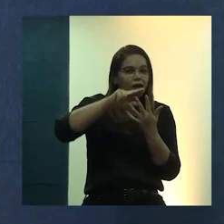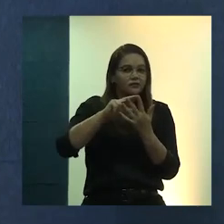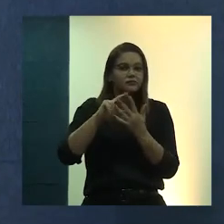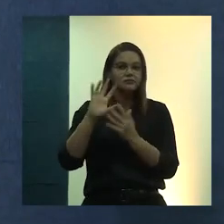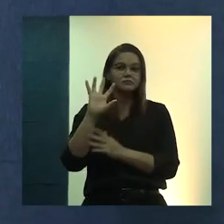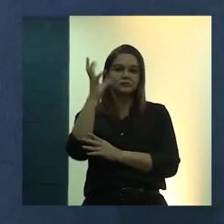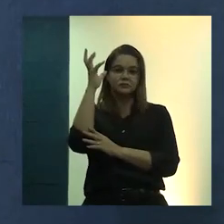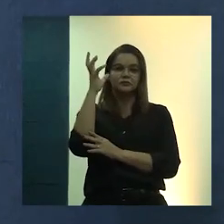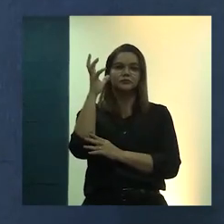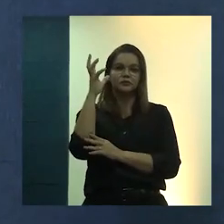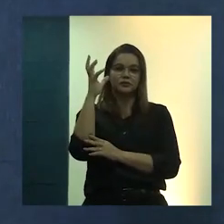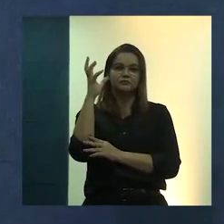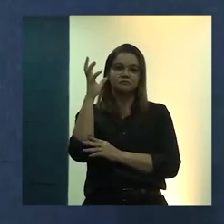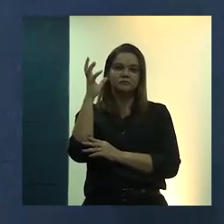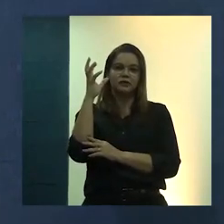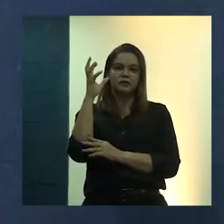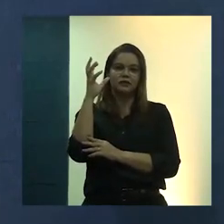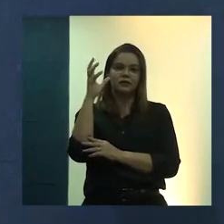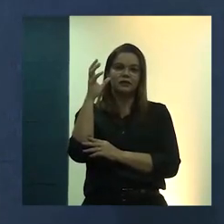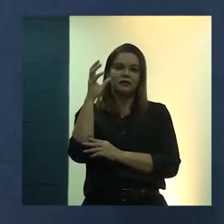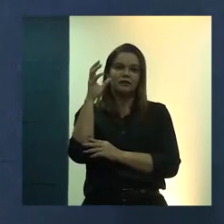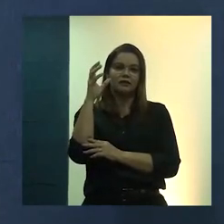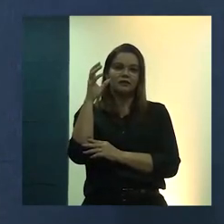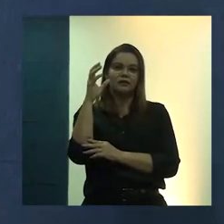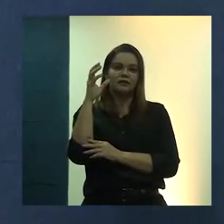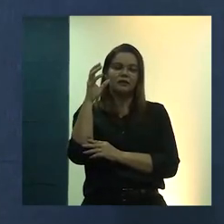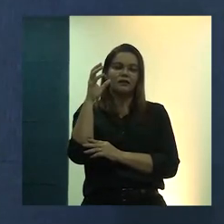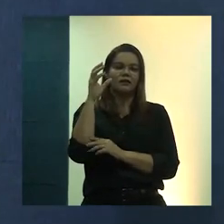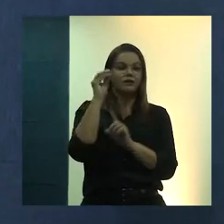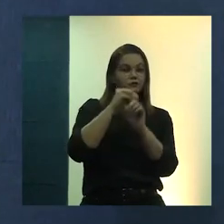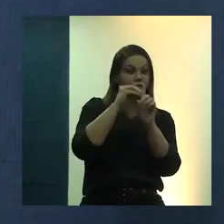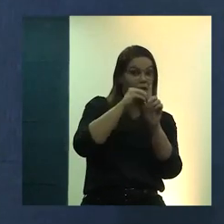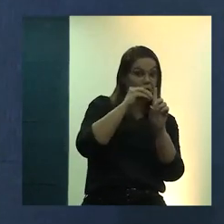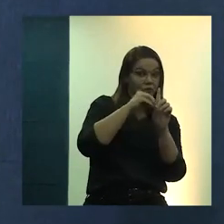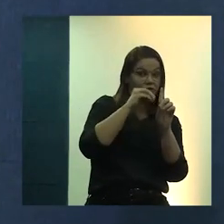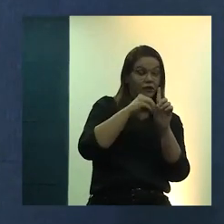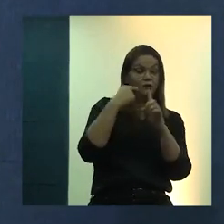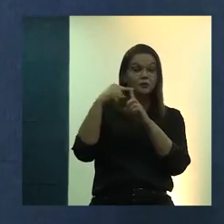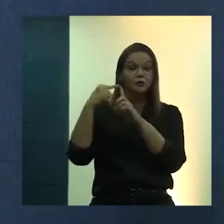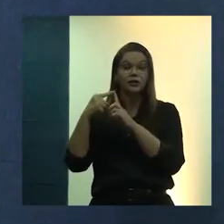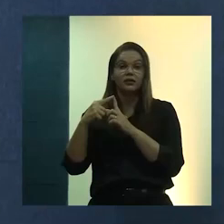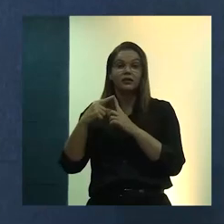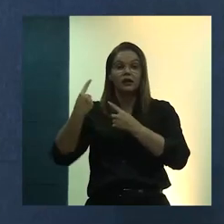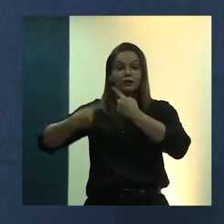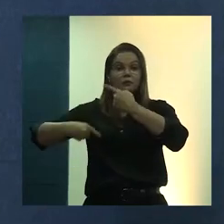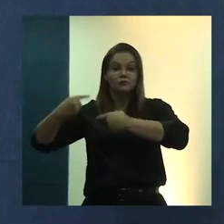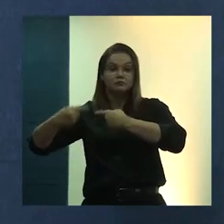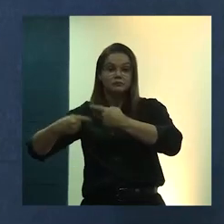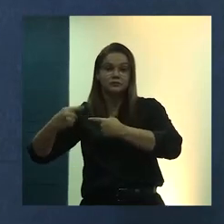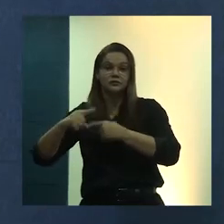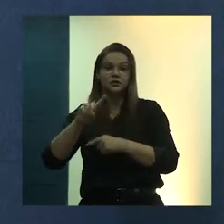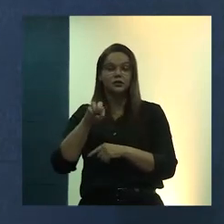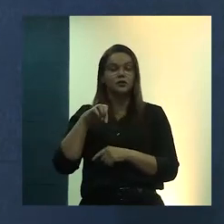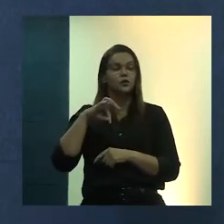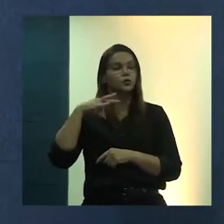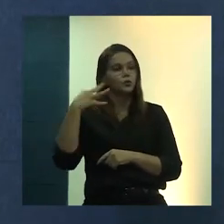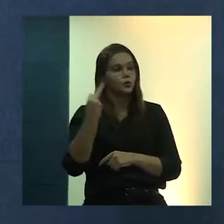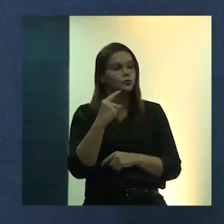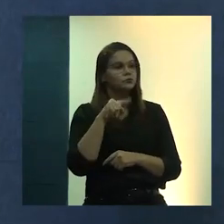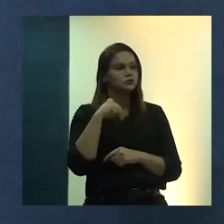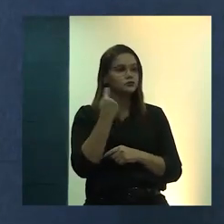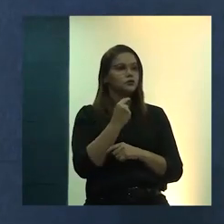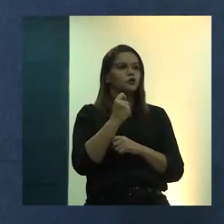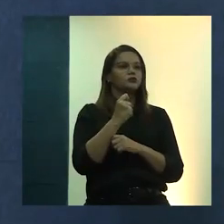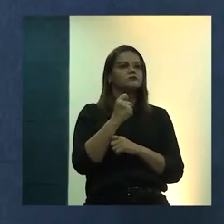vulnerabilidades. E isso não será feito sem uma ampla política de atise. acho que todos nós que temos aqui já temos